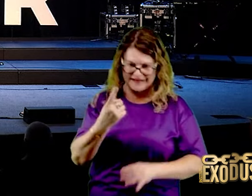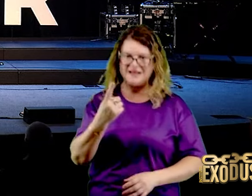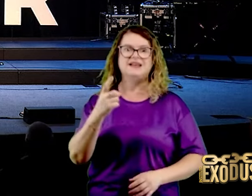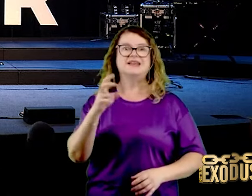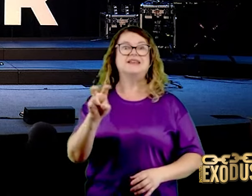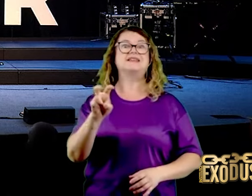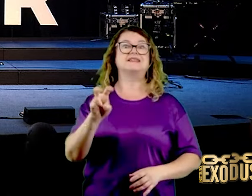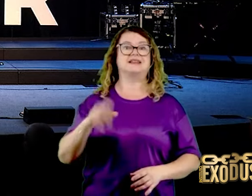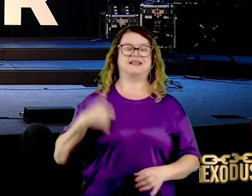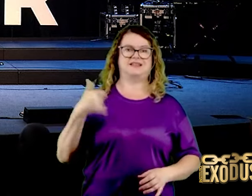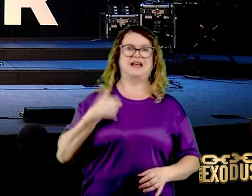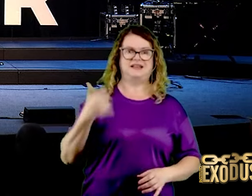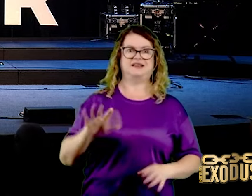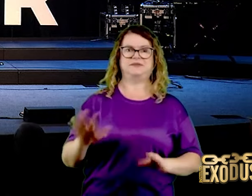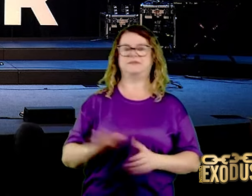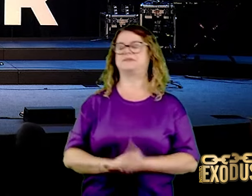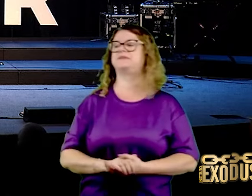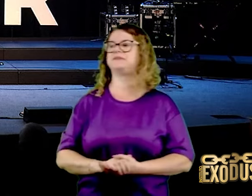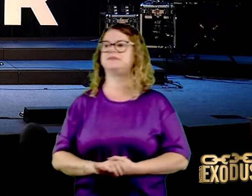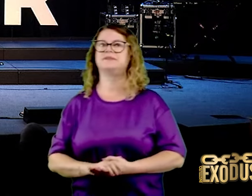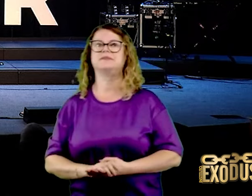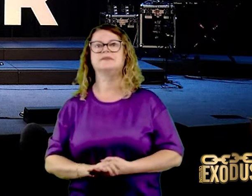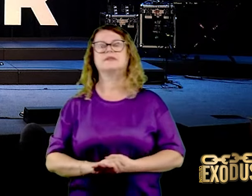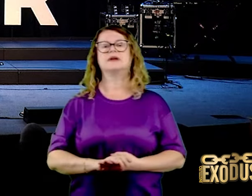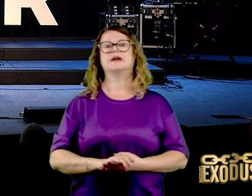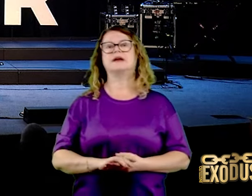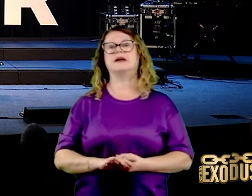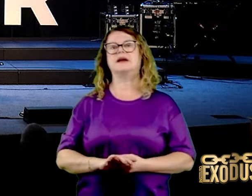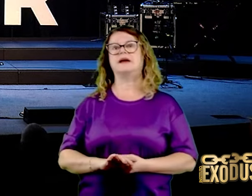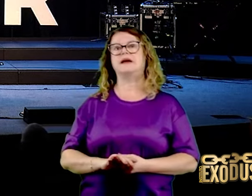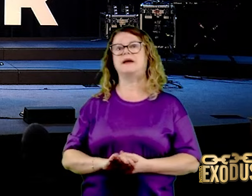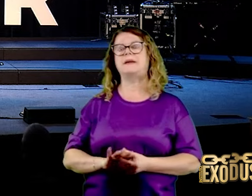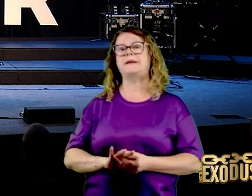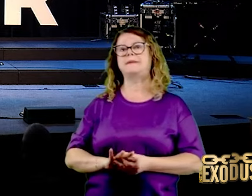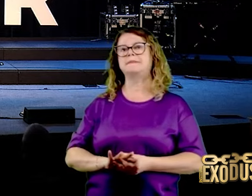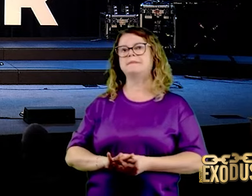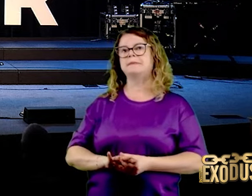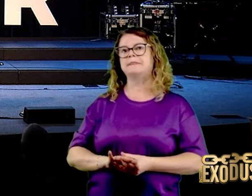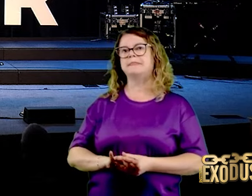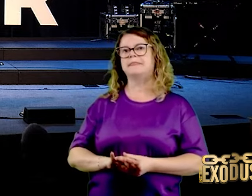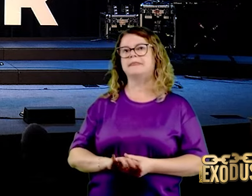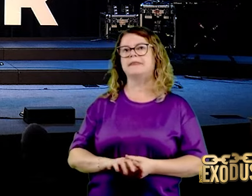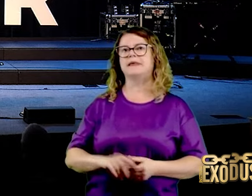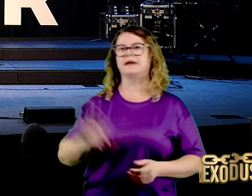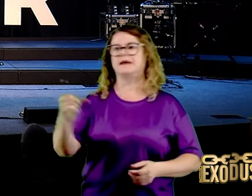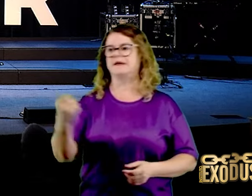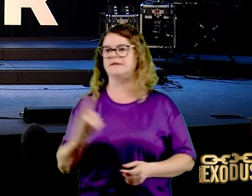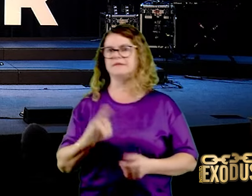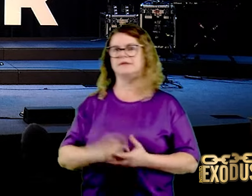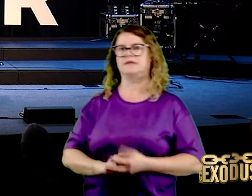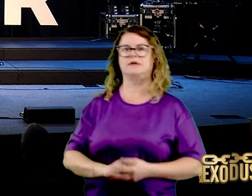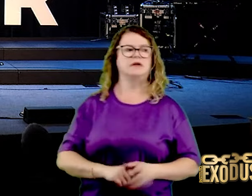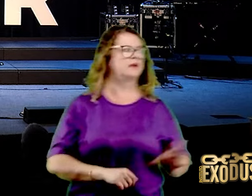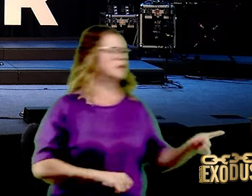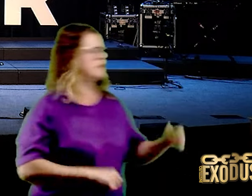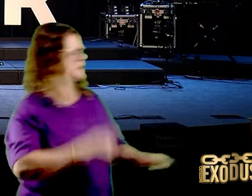o meu pai, minha mãe, colocou um aplicativo, espião no meu celular. Isso é crime?